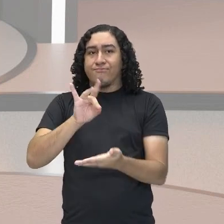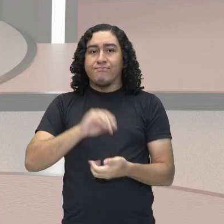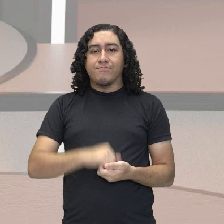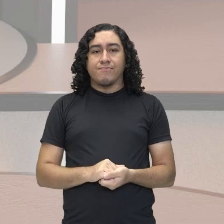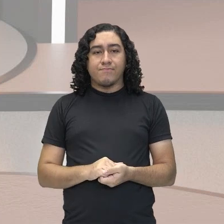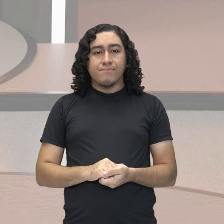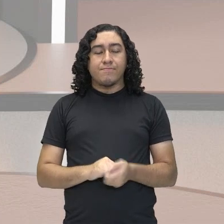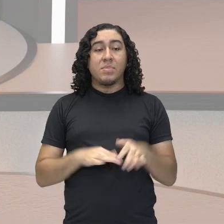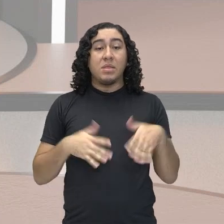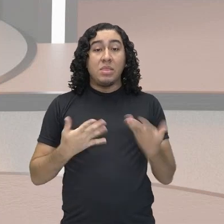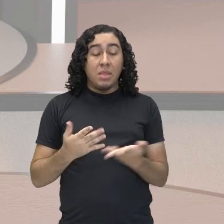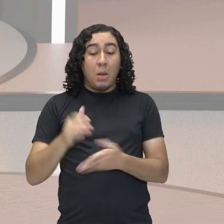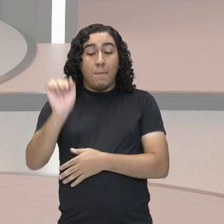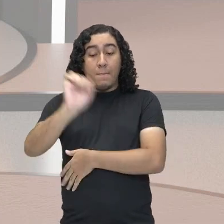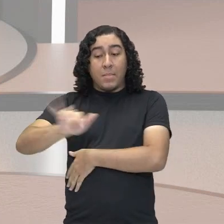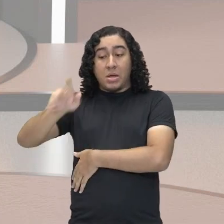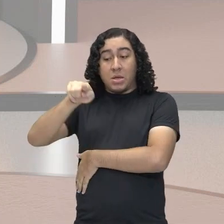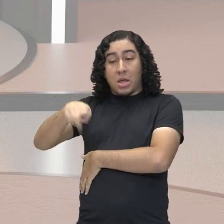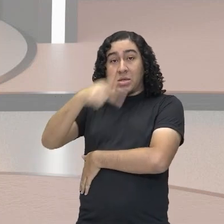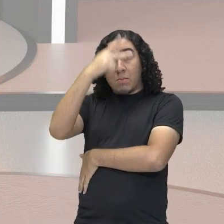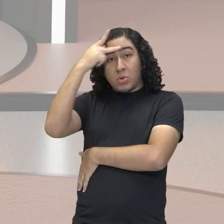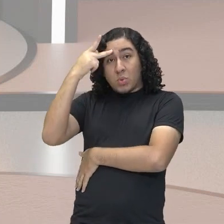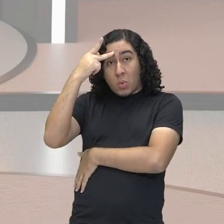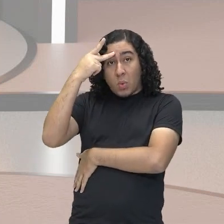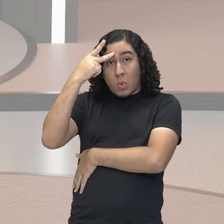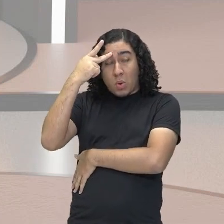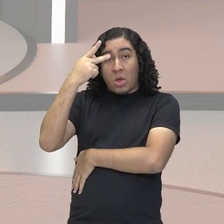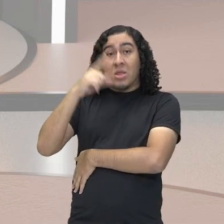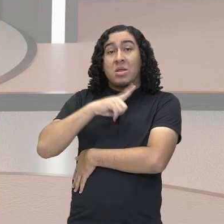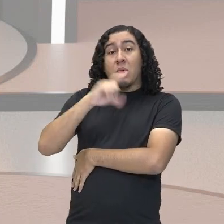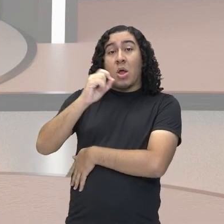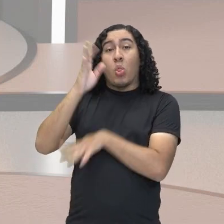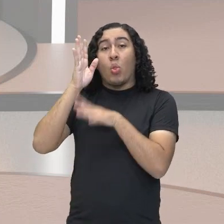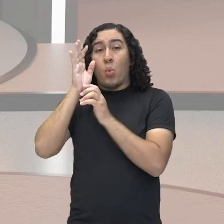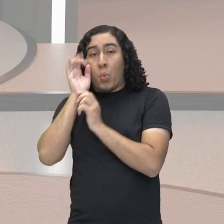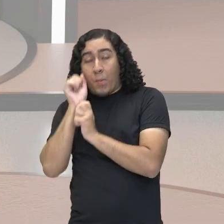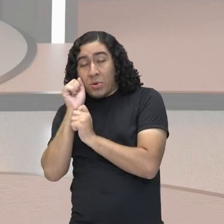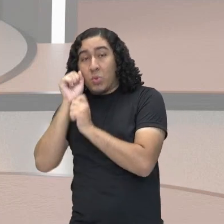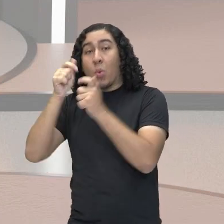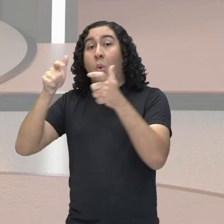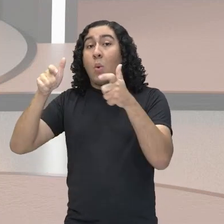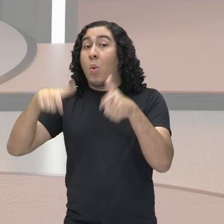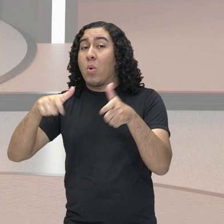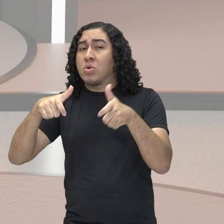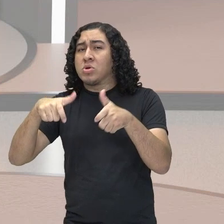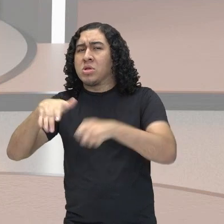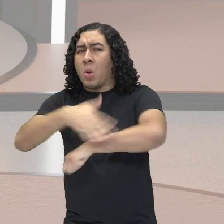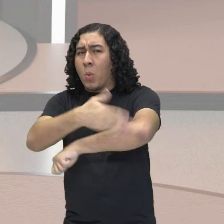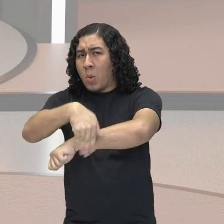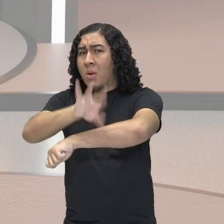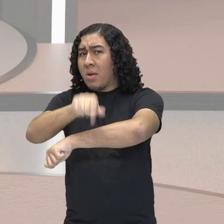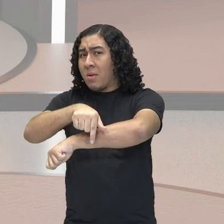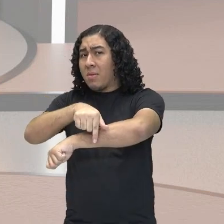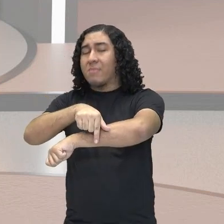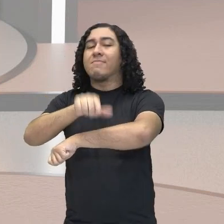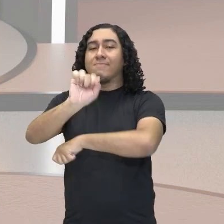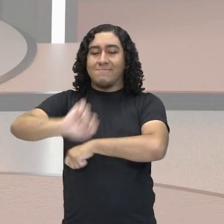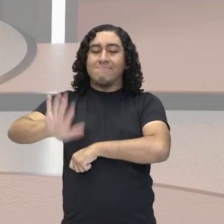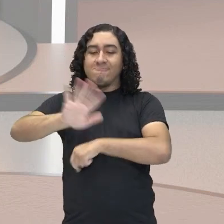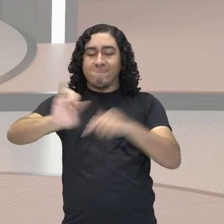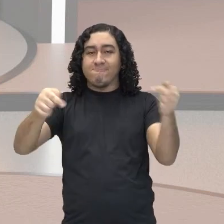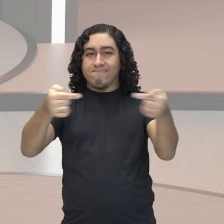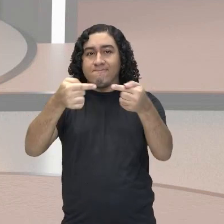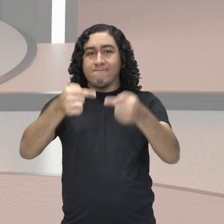Então, esta pessoa, este indivíduo, está dormindo na rua, é o que a imagem nos